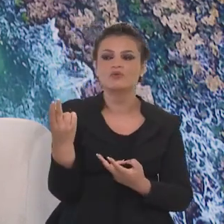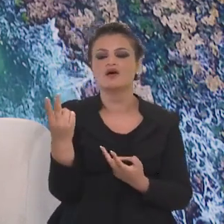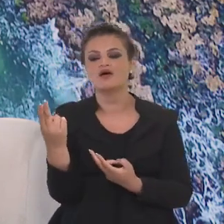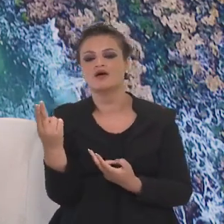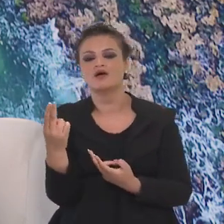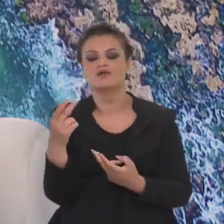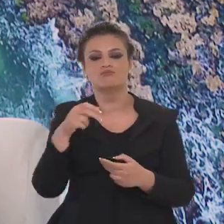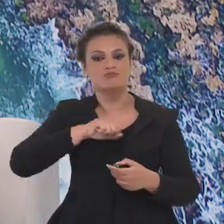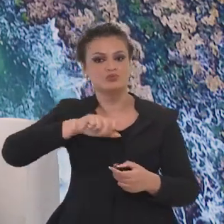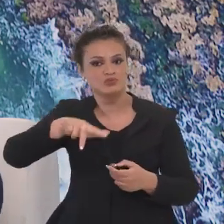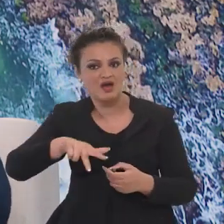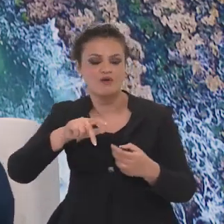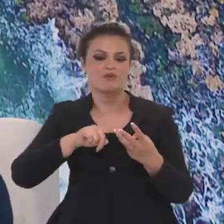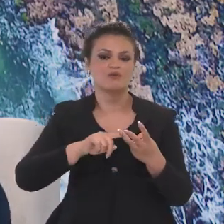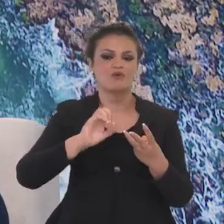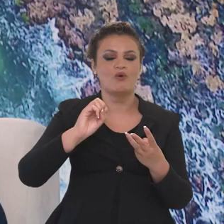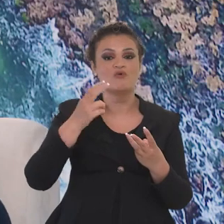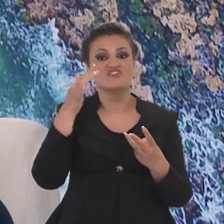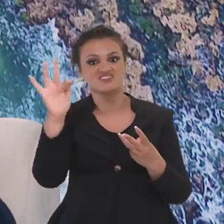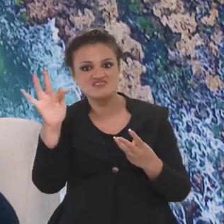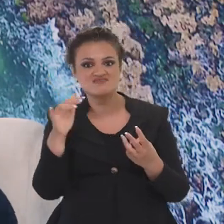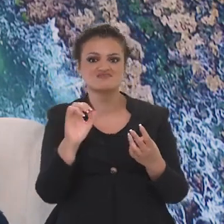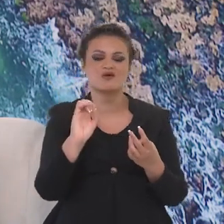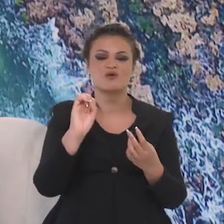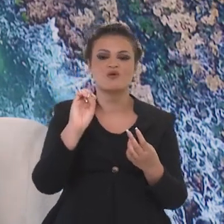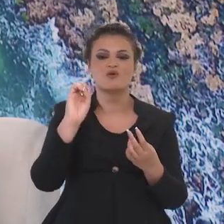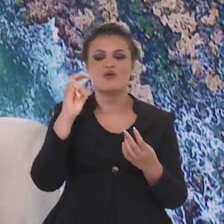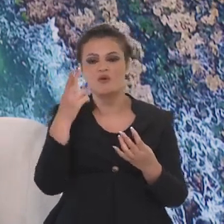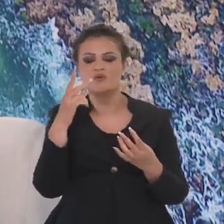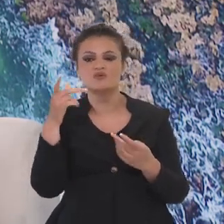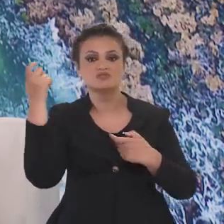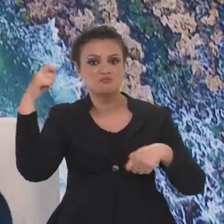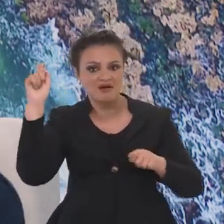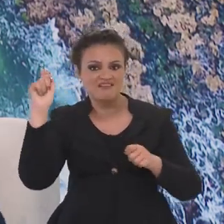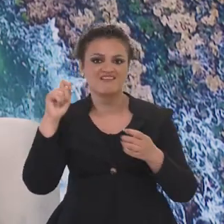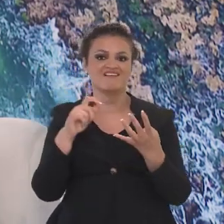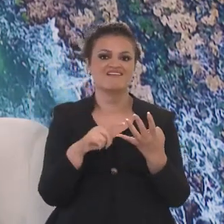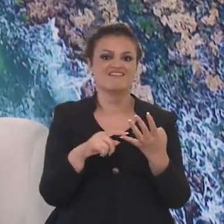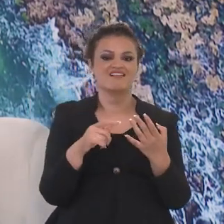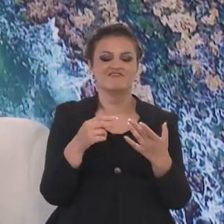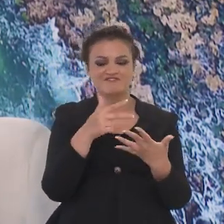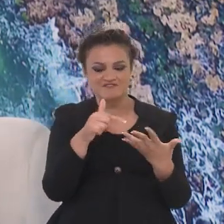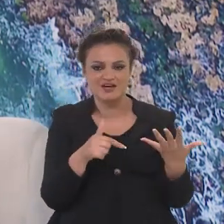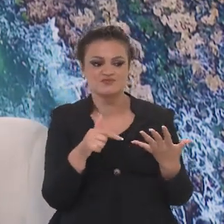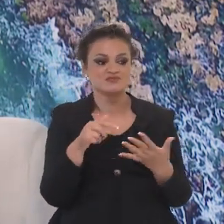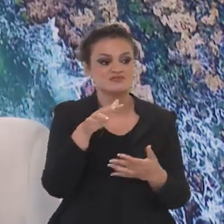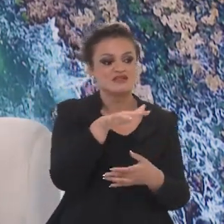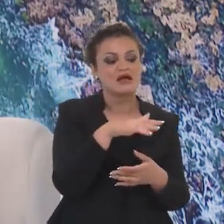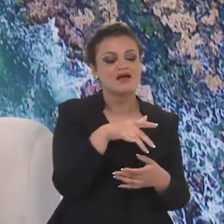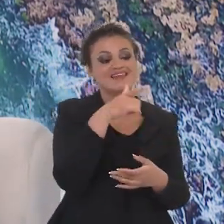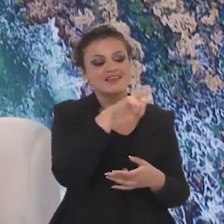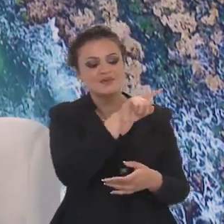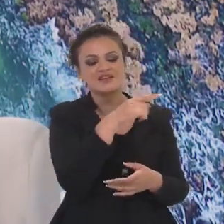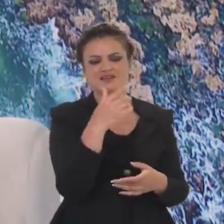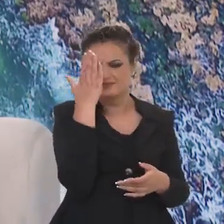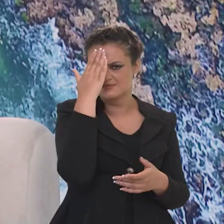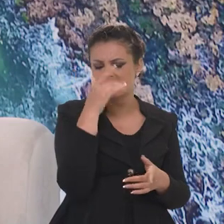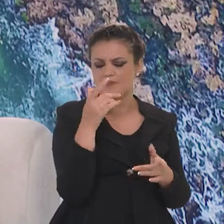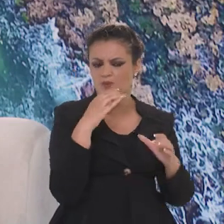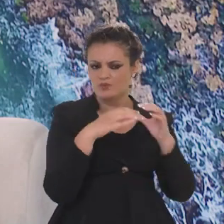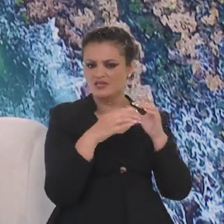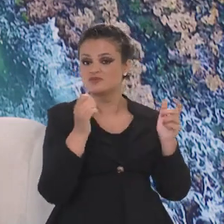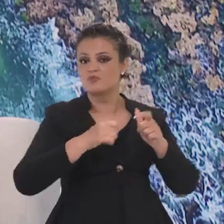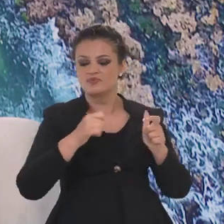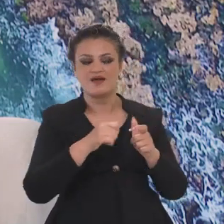outro que é mais por Portugal, tem outro que é mais por francês, espanhol. Então, assim, qual seria a língua estrangeira